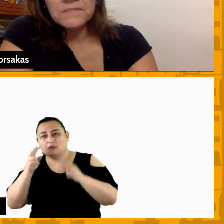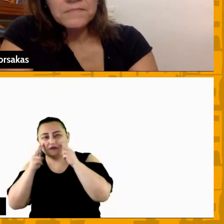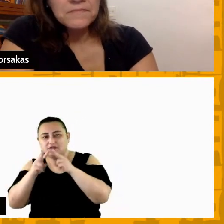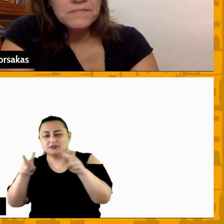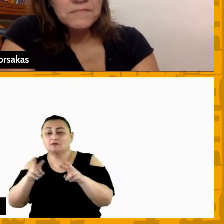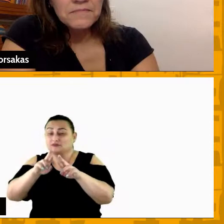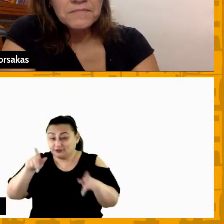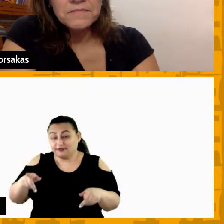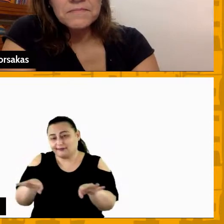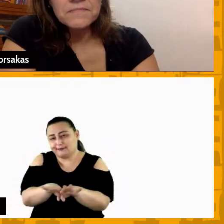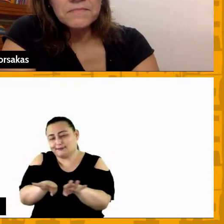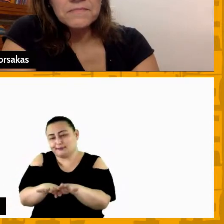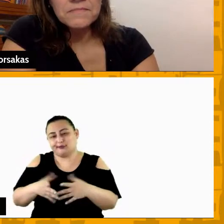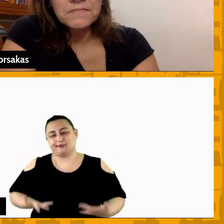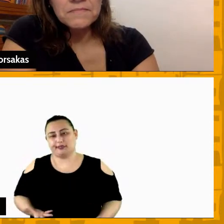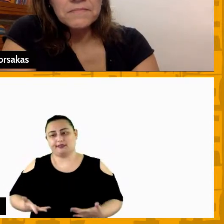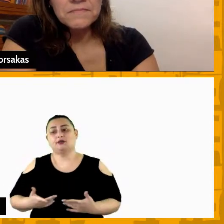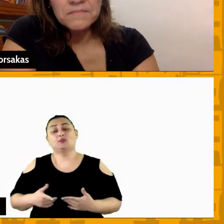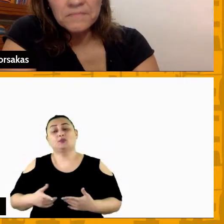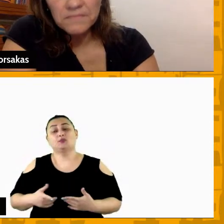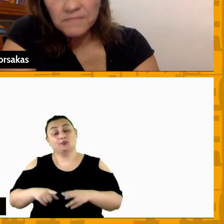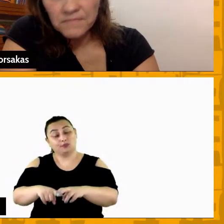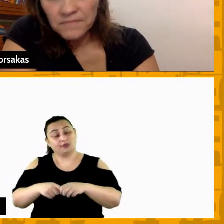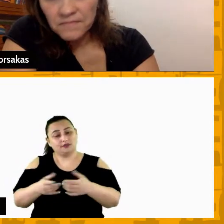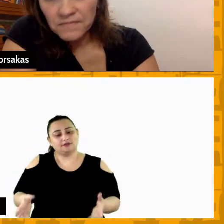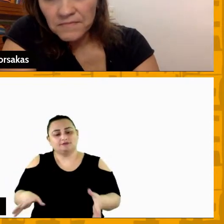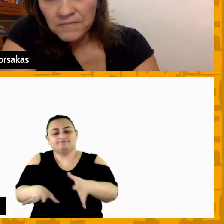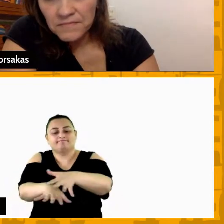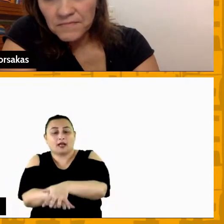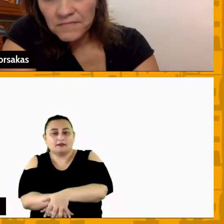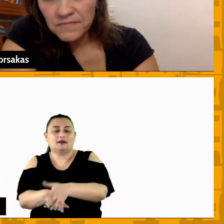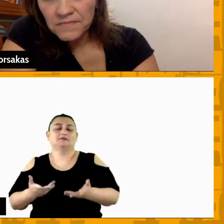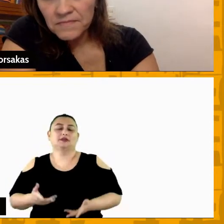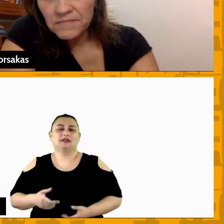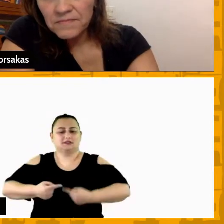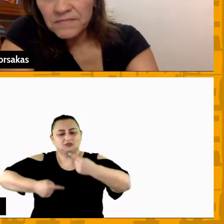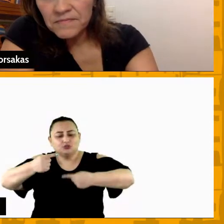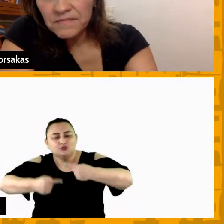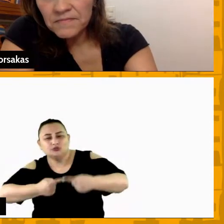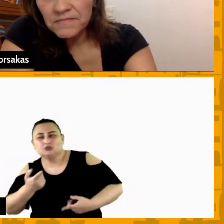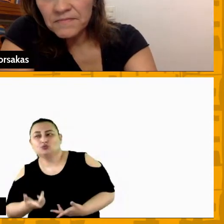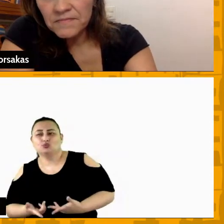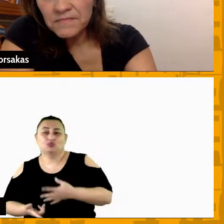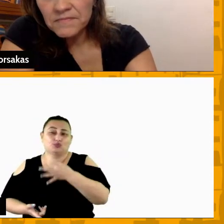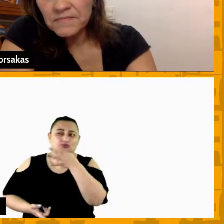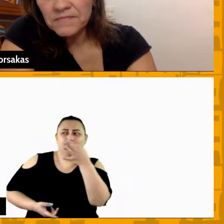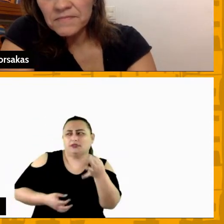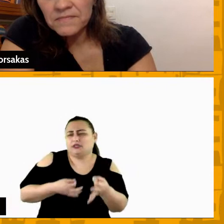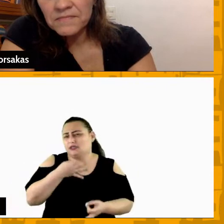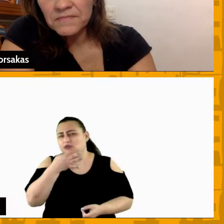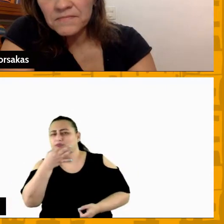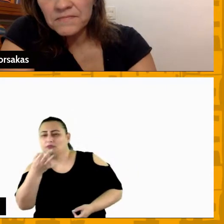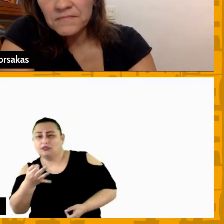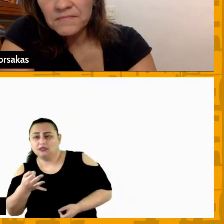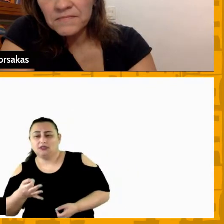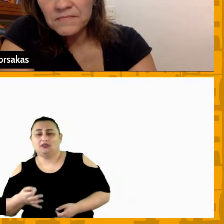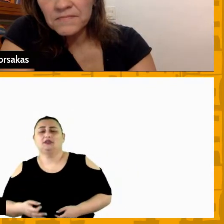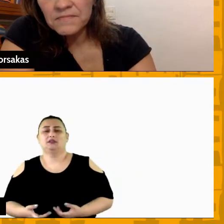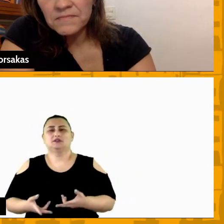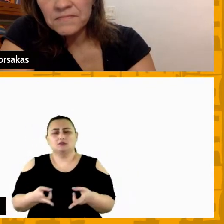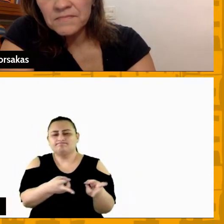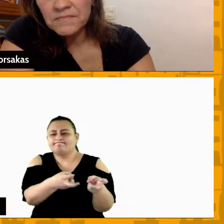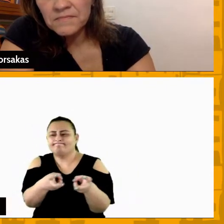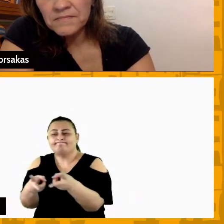diferente e aí a gente discute de uma forma amigável eu gosto muito de ouvir os